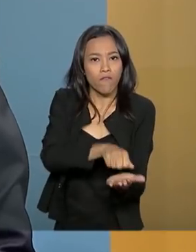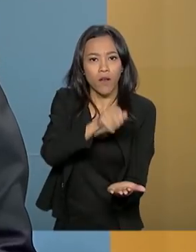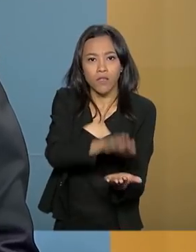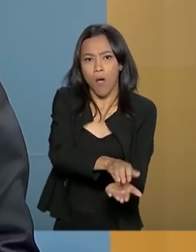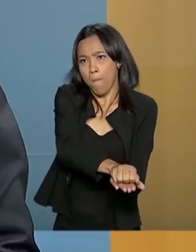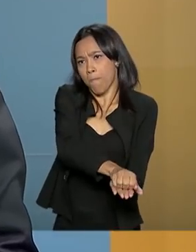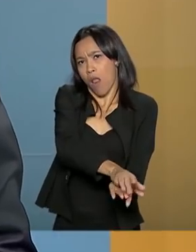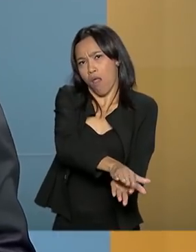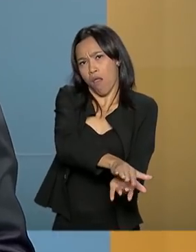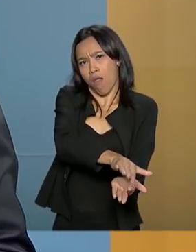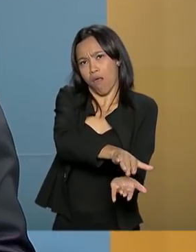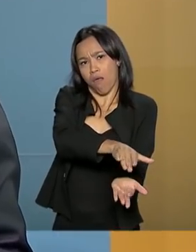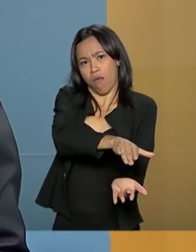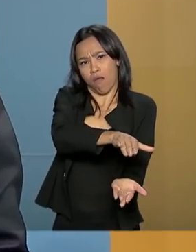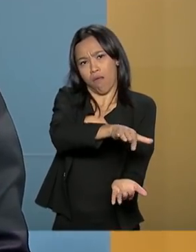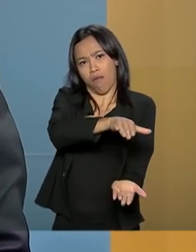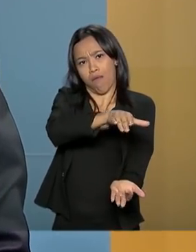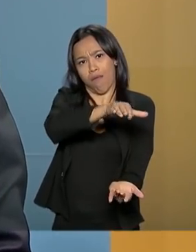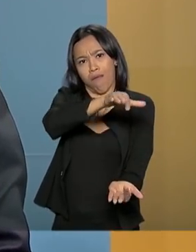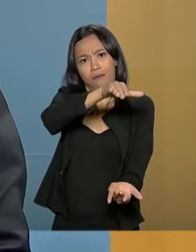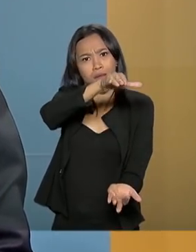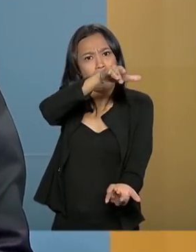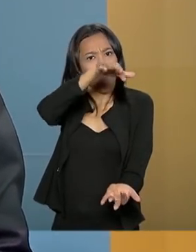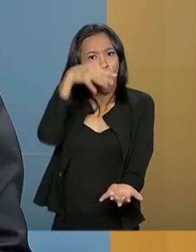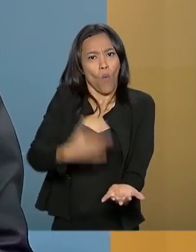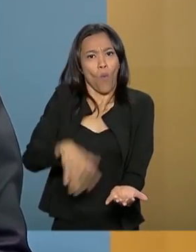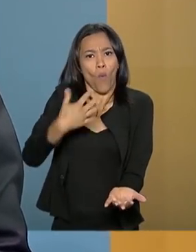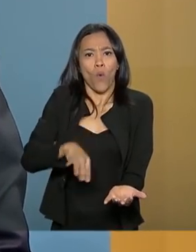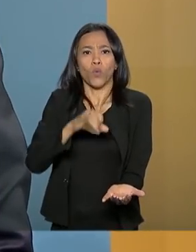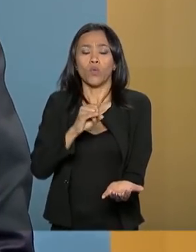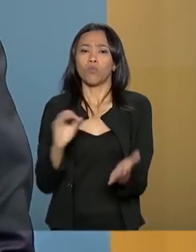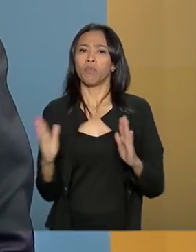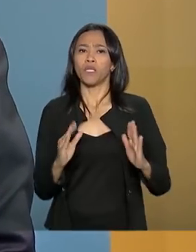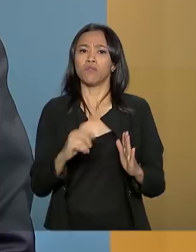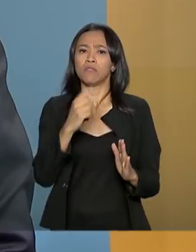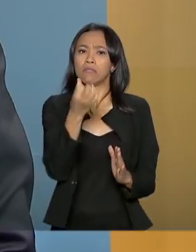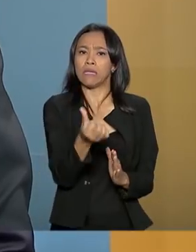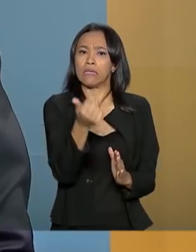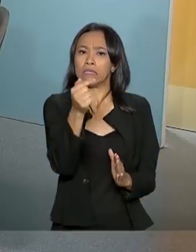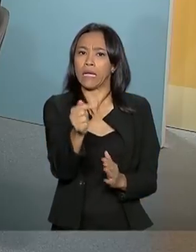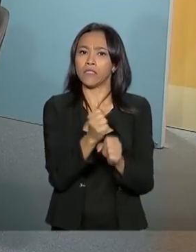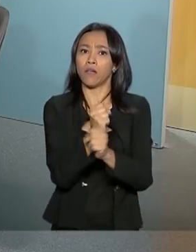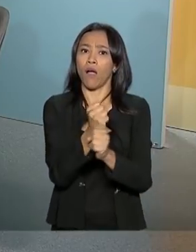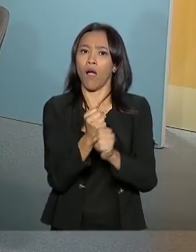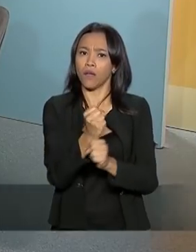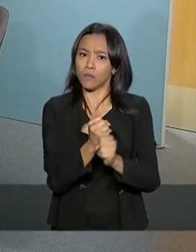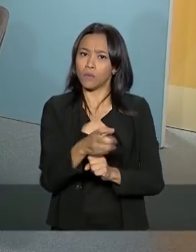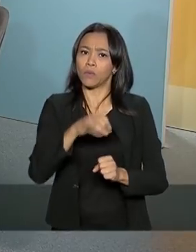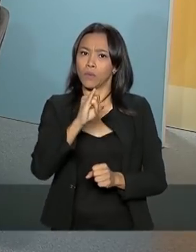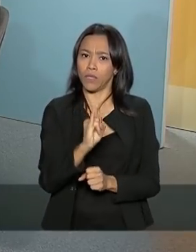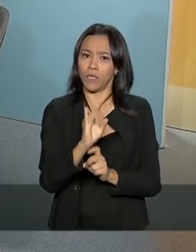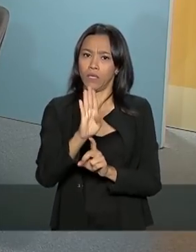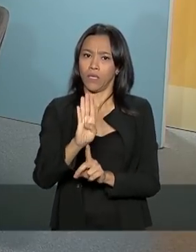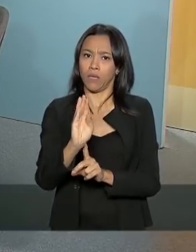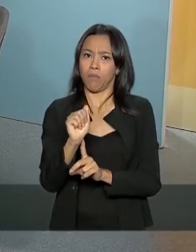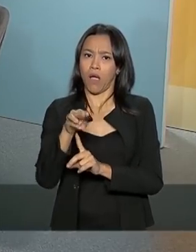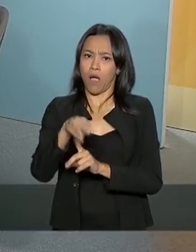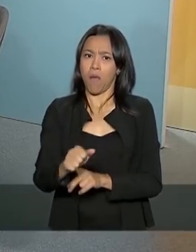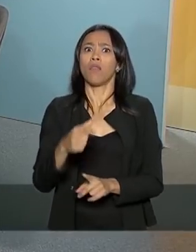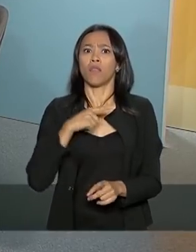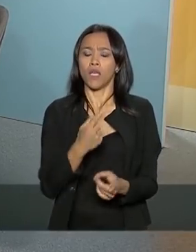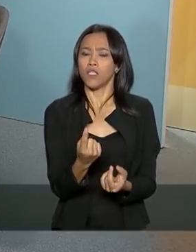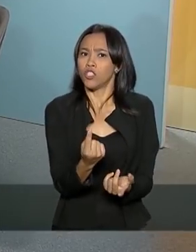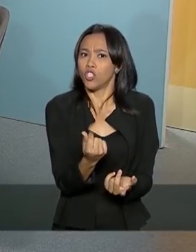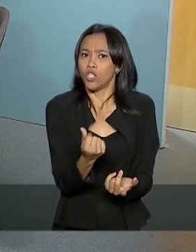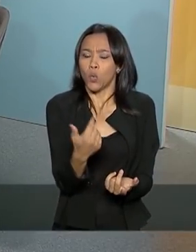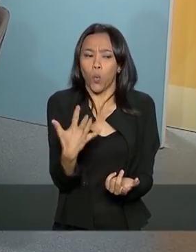infração acumulados no IBAMA nos últimos seis, sete anos. E há, consequentemente, um valor de bilhões de